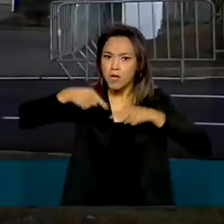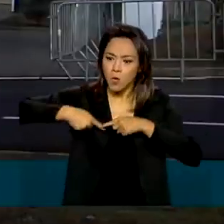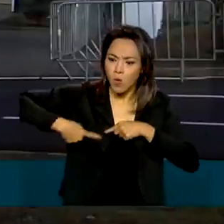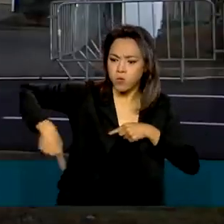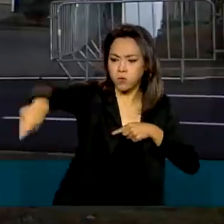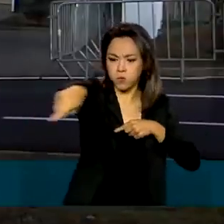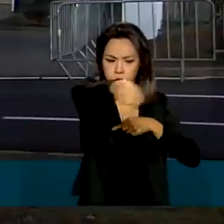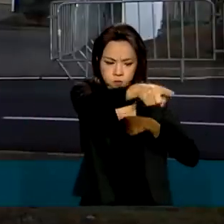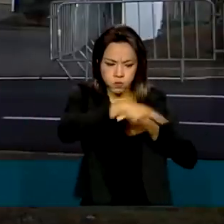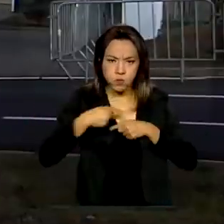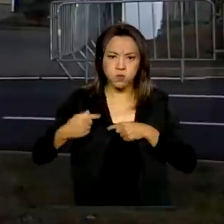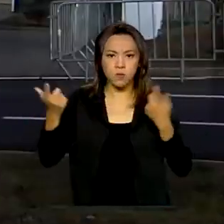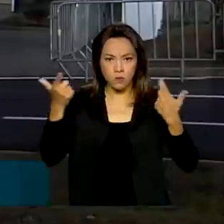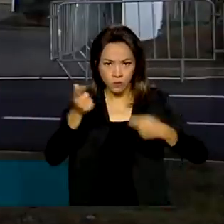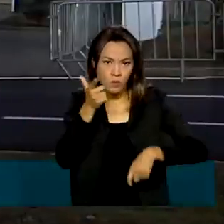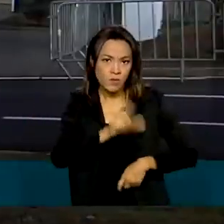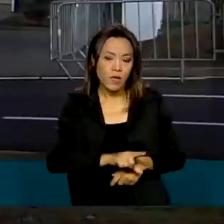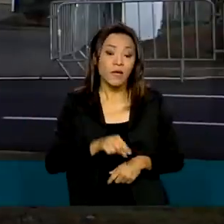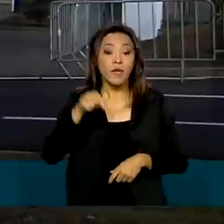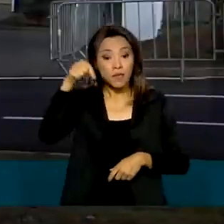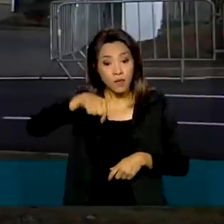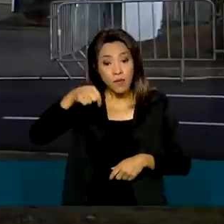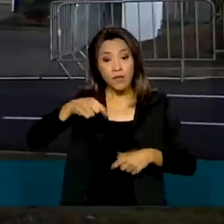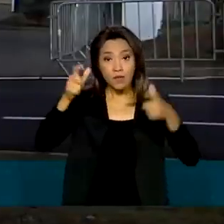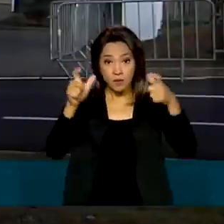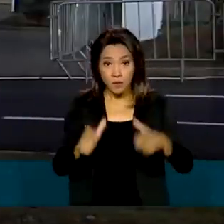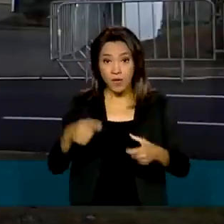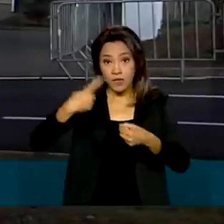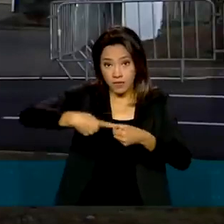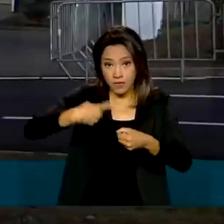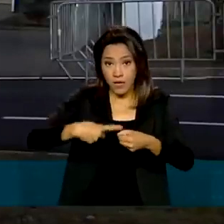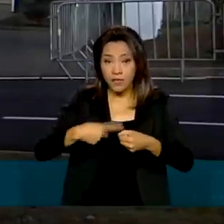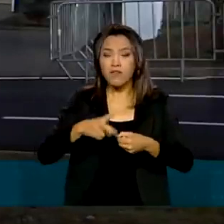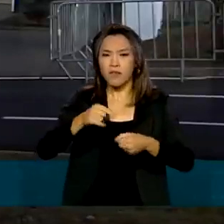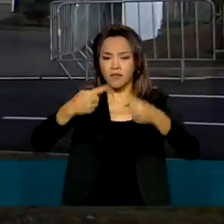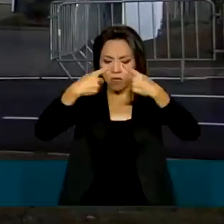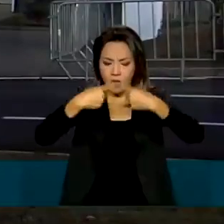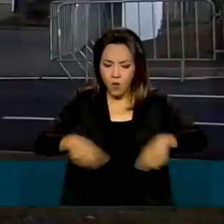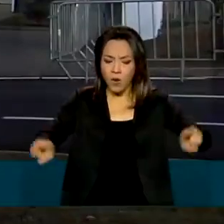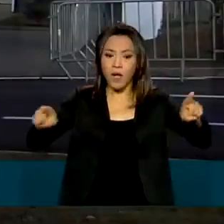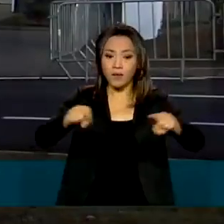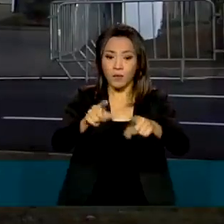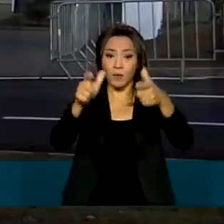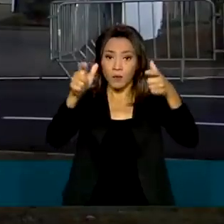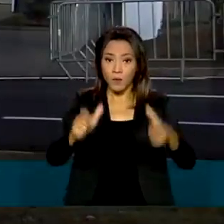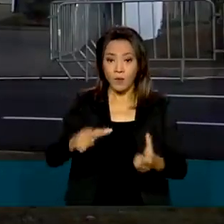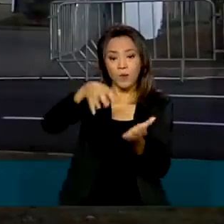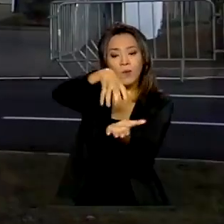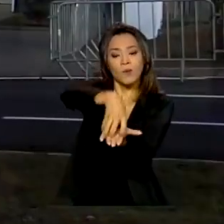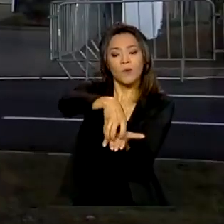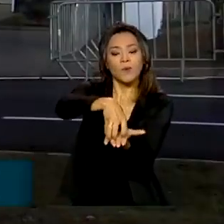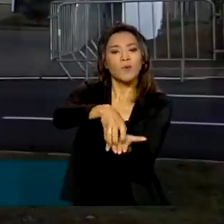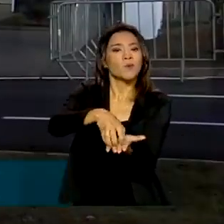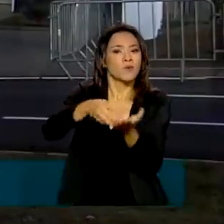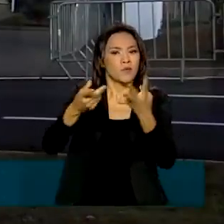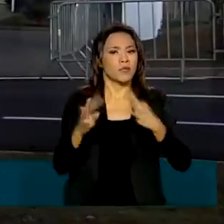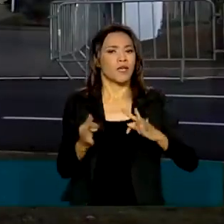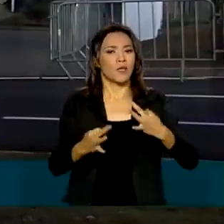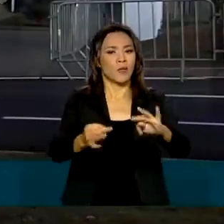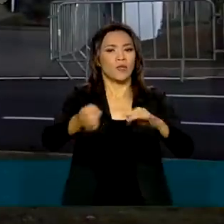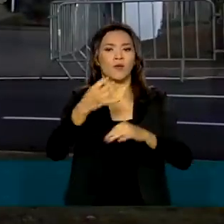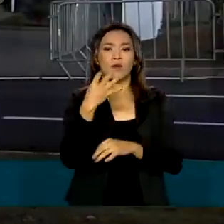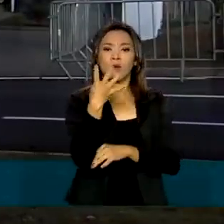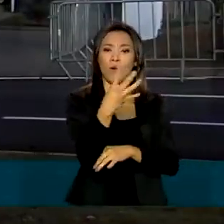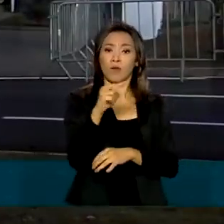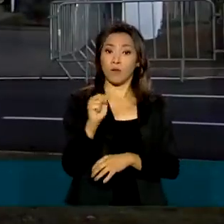Também aqui em Sorocaba, no interior paulista, será inaugurado o Centro de Excelência em Tecnologia 4.0, um